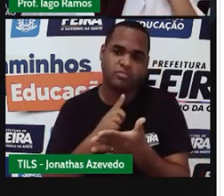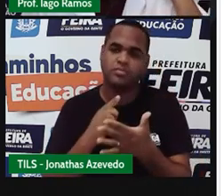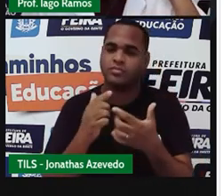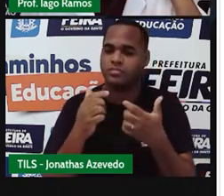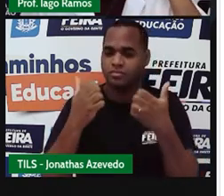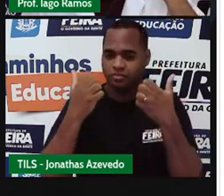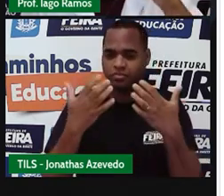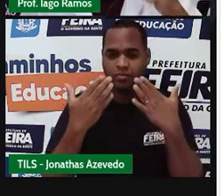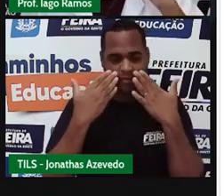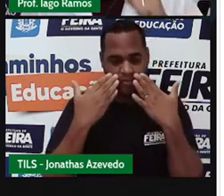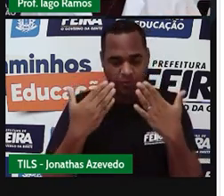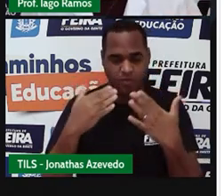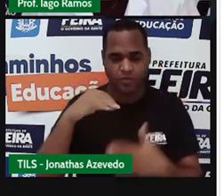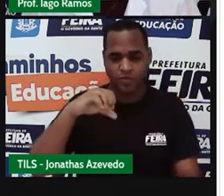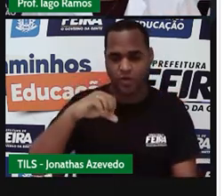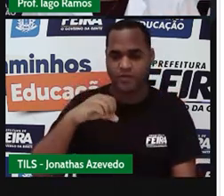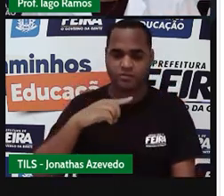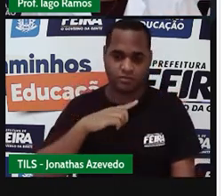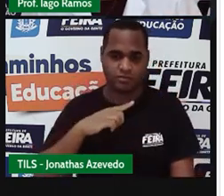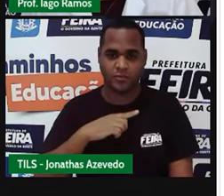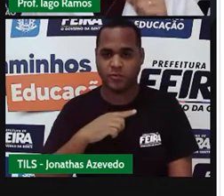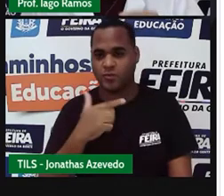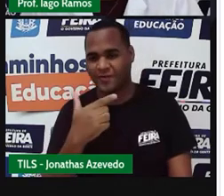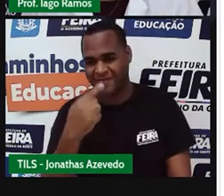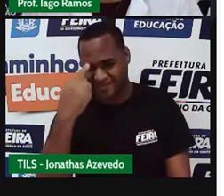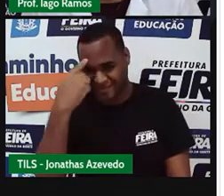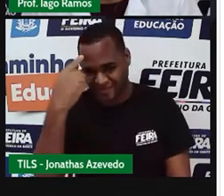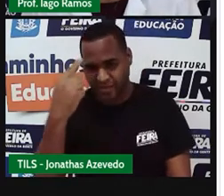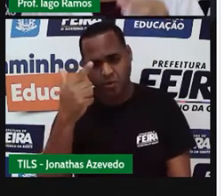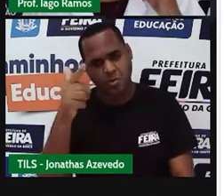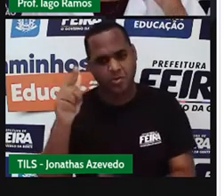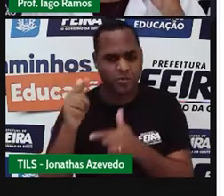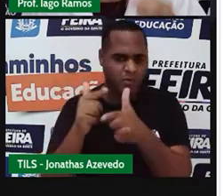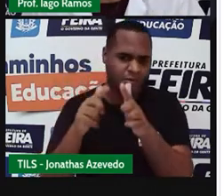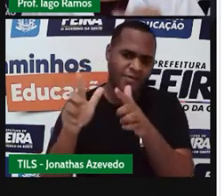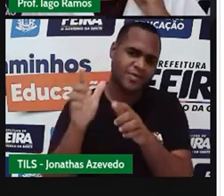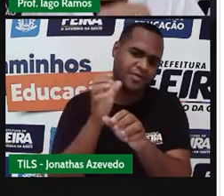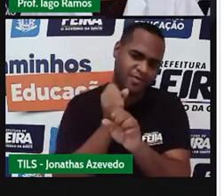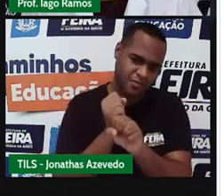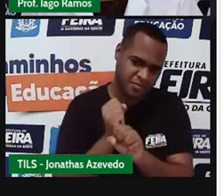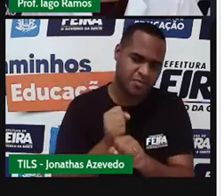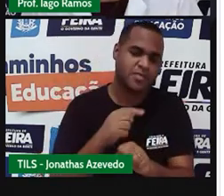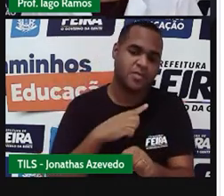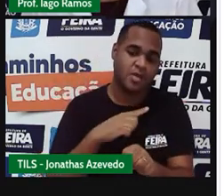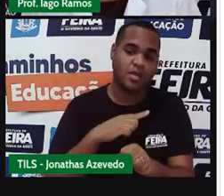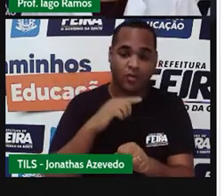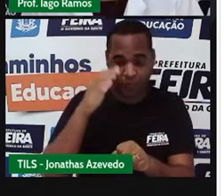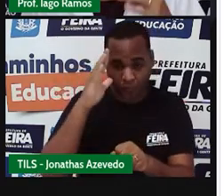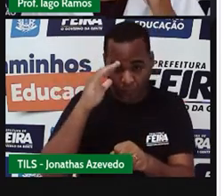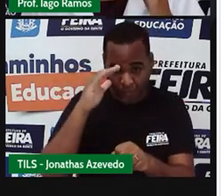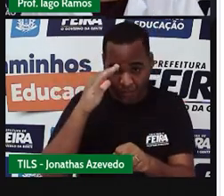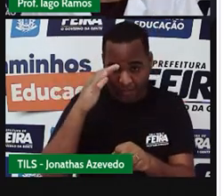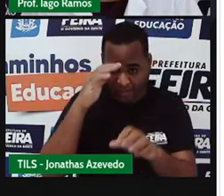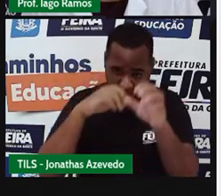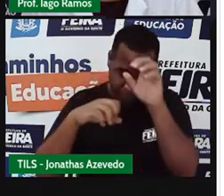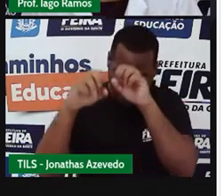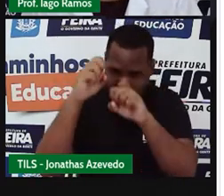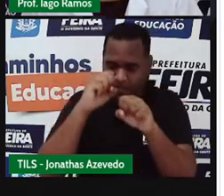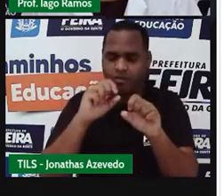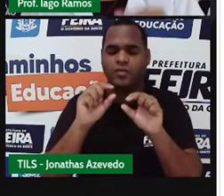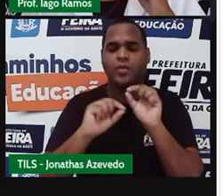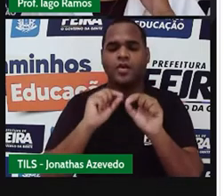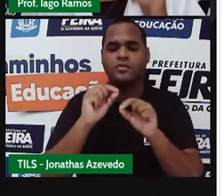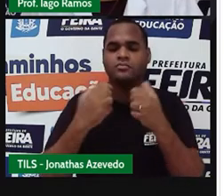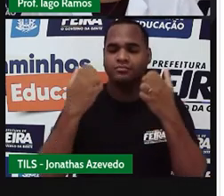Mostrei a do 9, tamo aqui na do 2. Tem outras tabuadas que tem curiosidades também. O que é que eu deixo pra